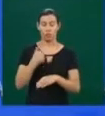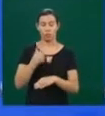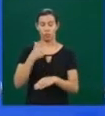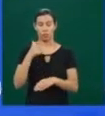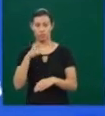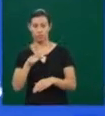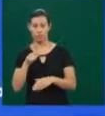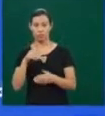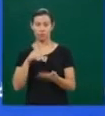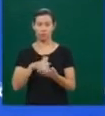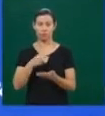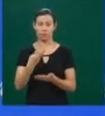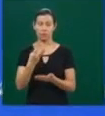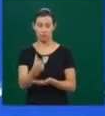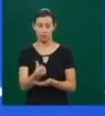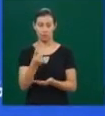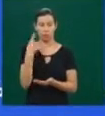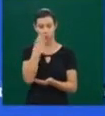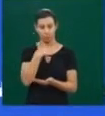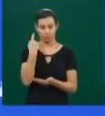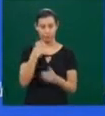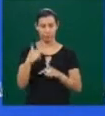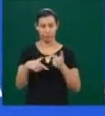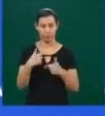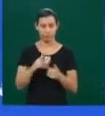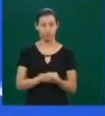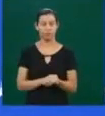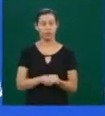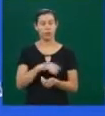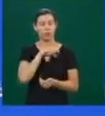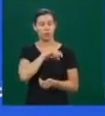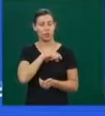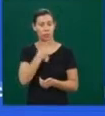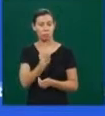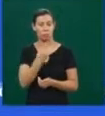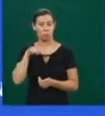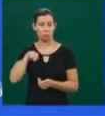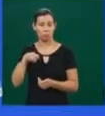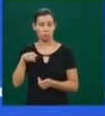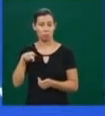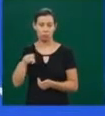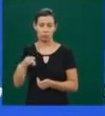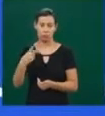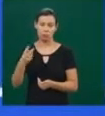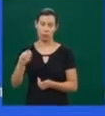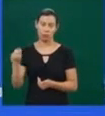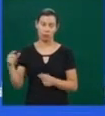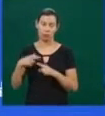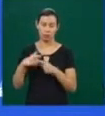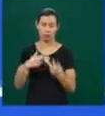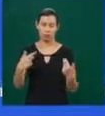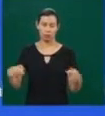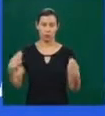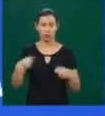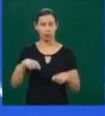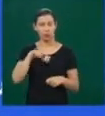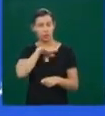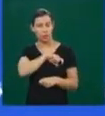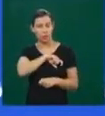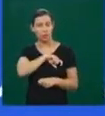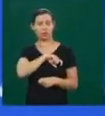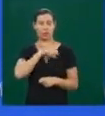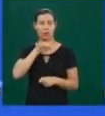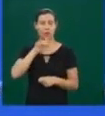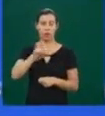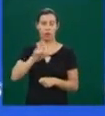O salário é de R$ 1.200,00, mas vale transporte. É necessário ter habilitação A ou AB. Ensino médio completo. Enviar o